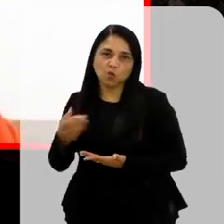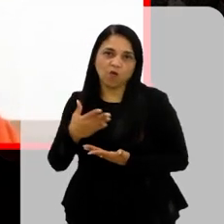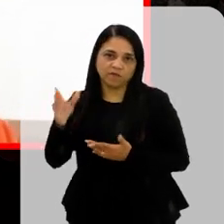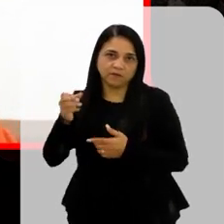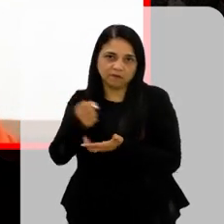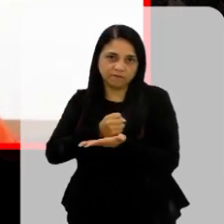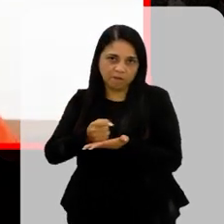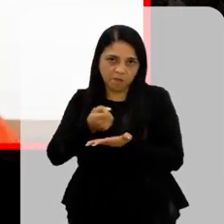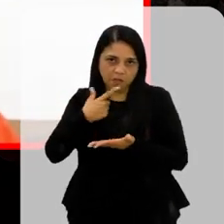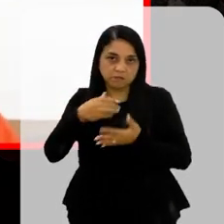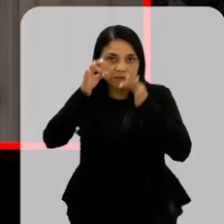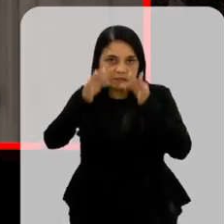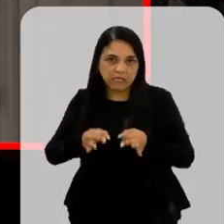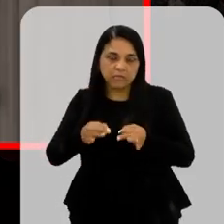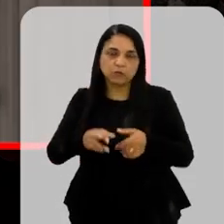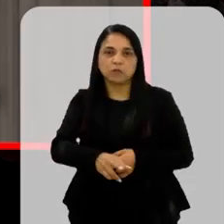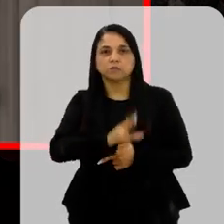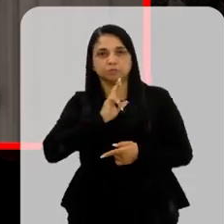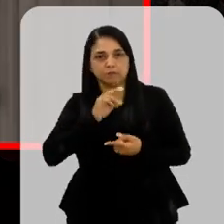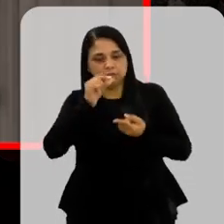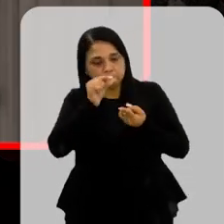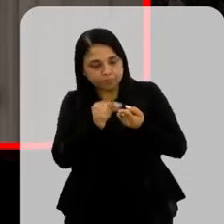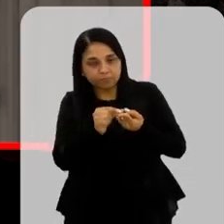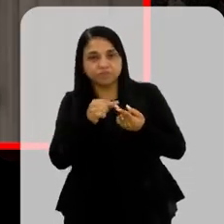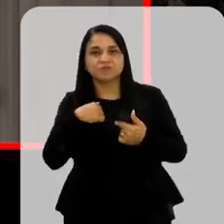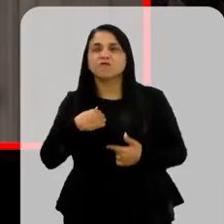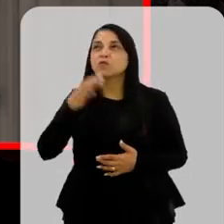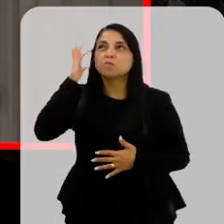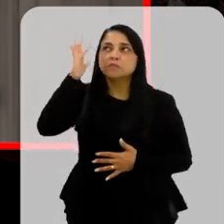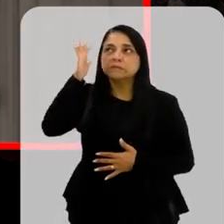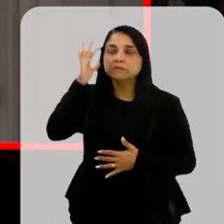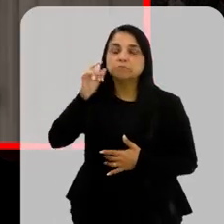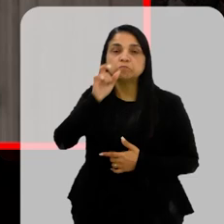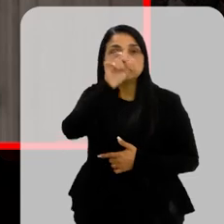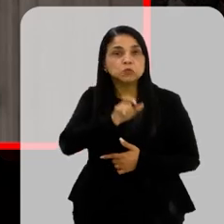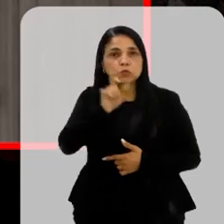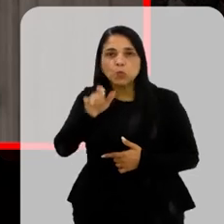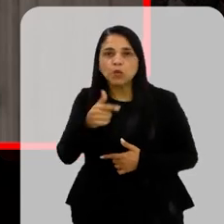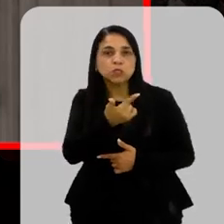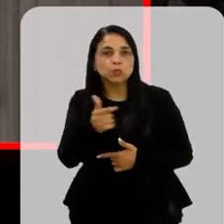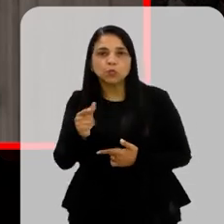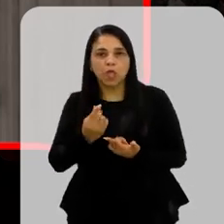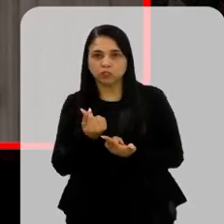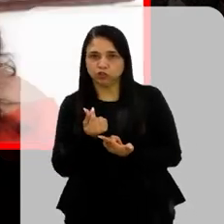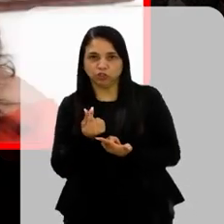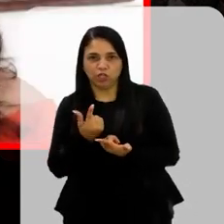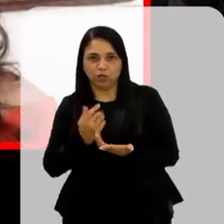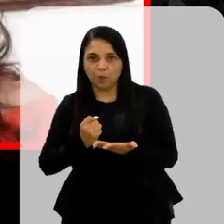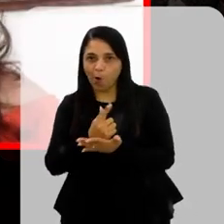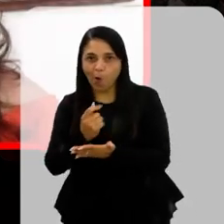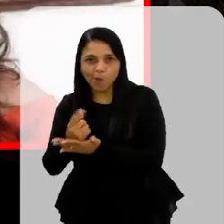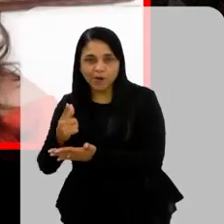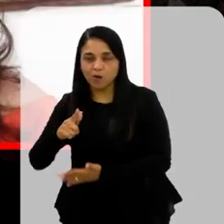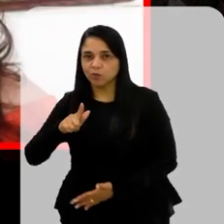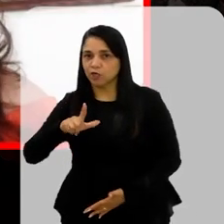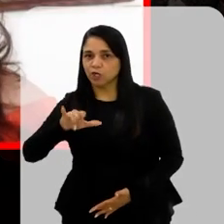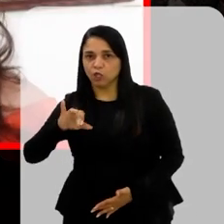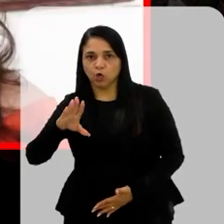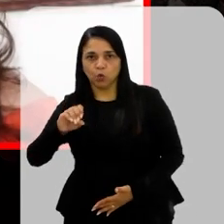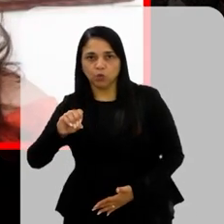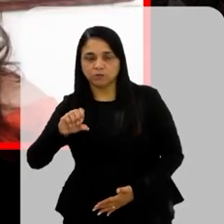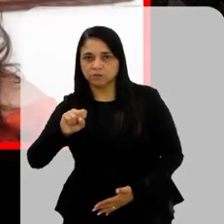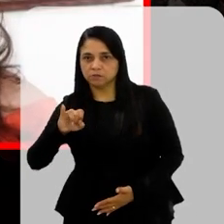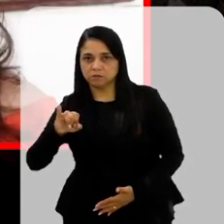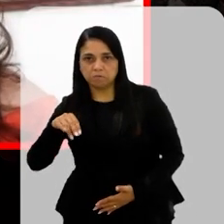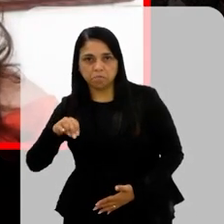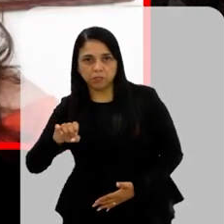aquela glicemia Está certa Eu fico imaginando As pessoas que não têm recursos Porque um glicosímetro É caríssimo A